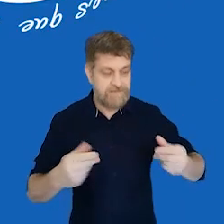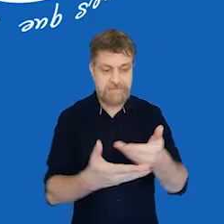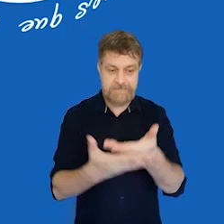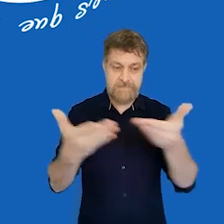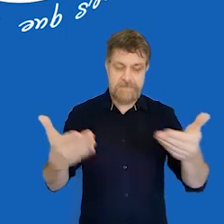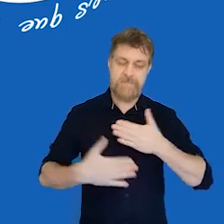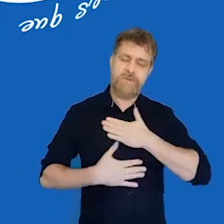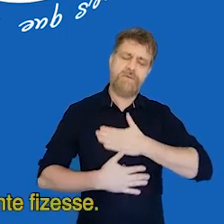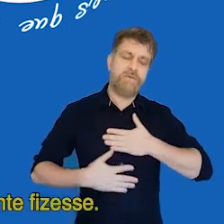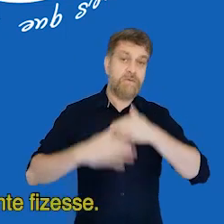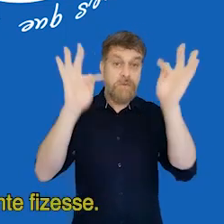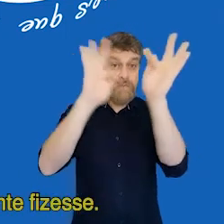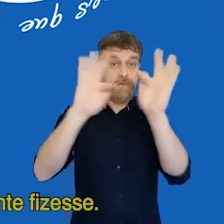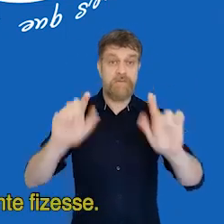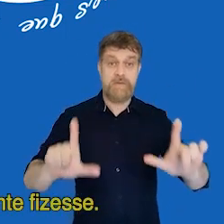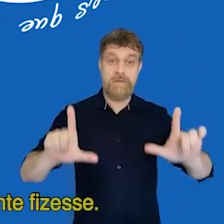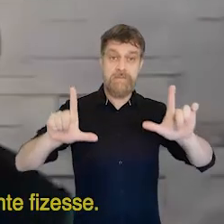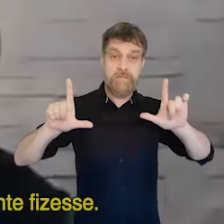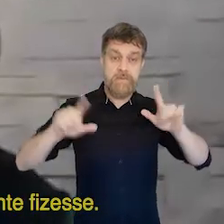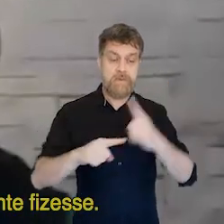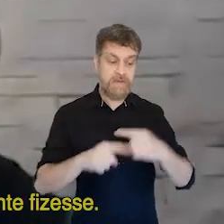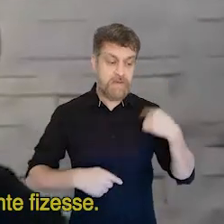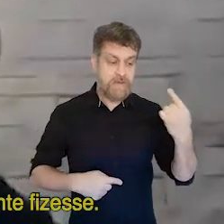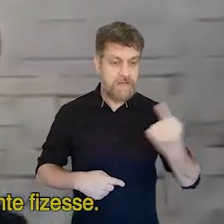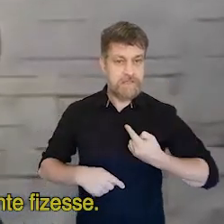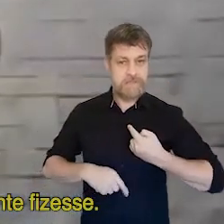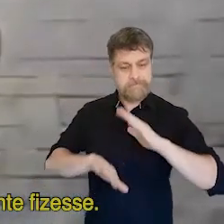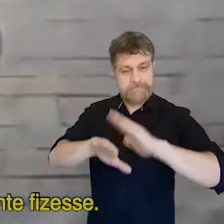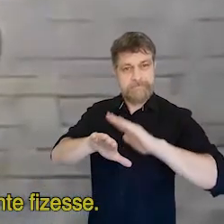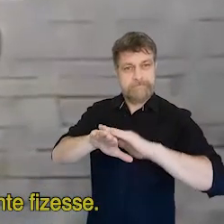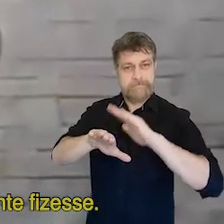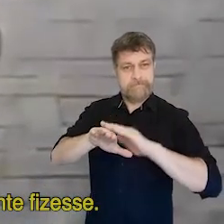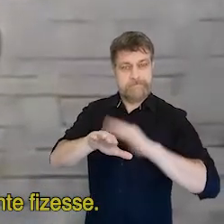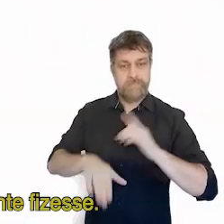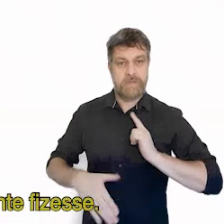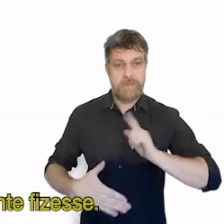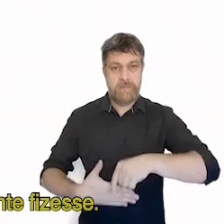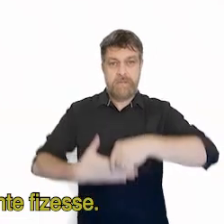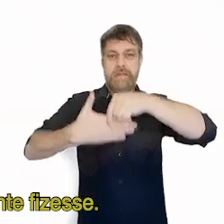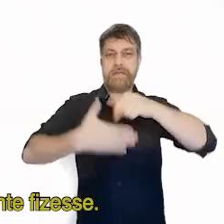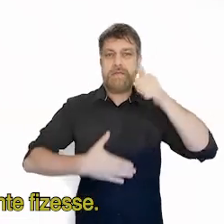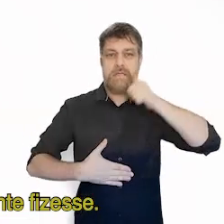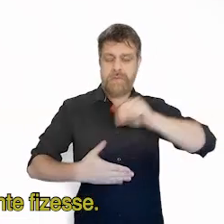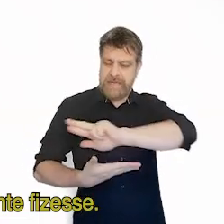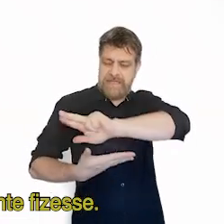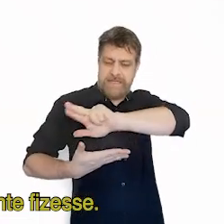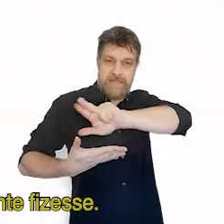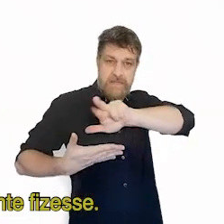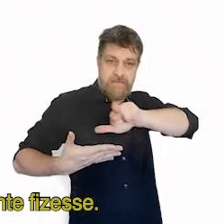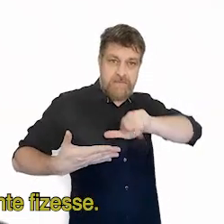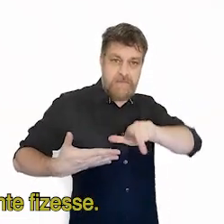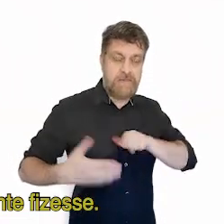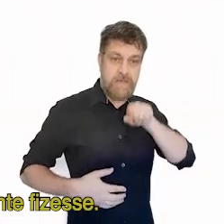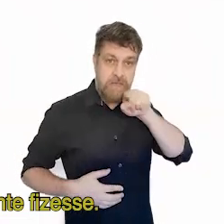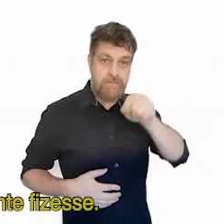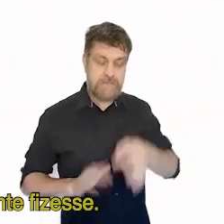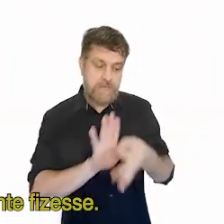Estou muito feliz de estar aqui. Muito feliz com o que a gente conseguiu construir. Com a liderança de várias mulheres que realmente ouviram o